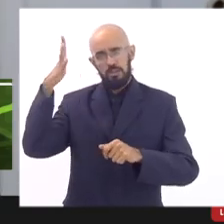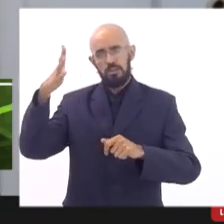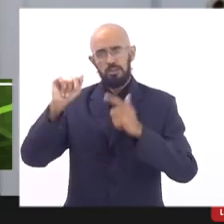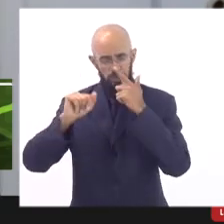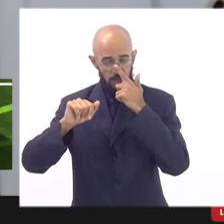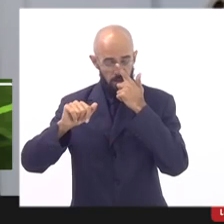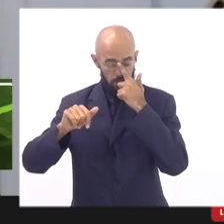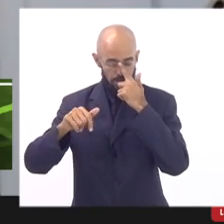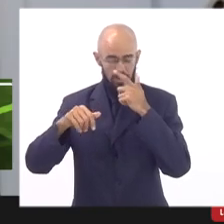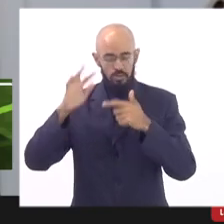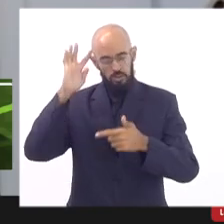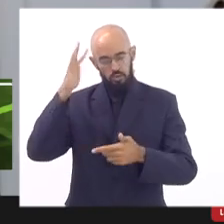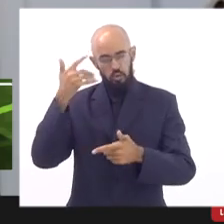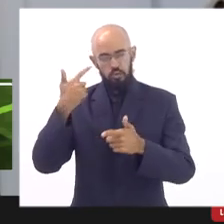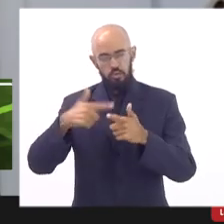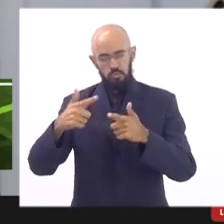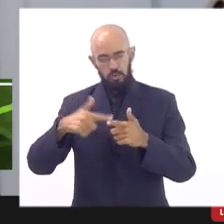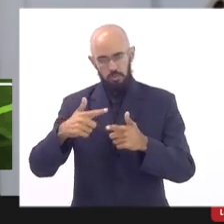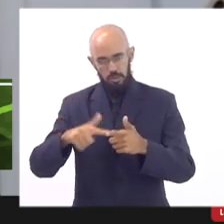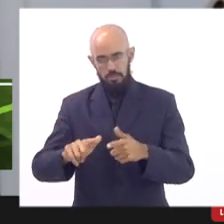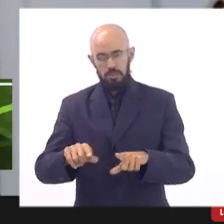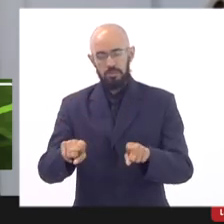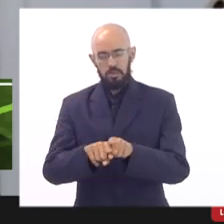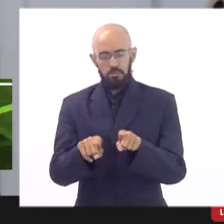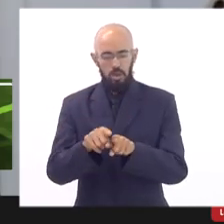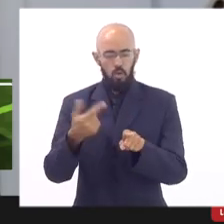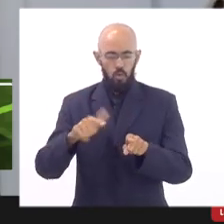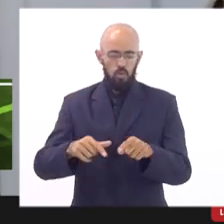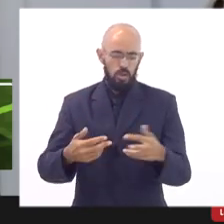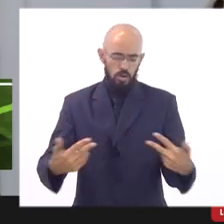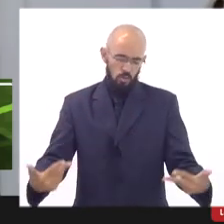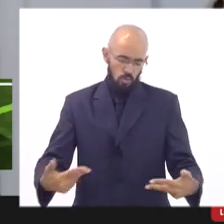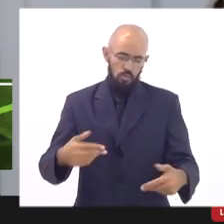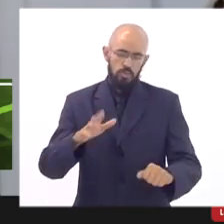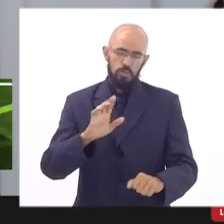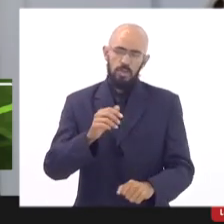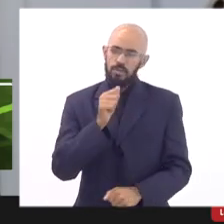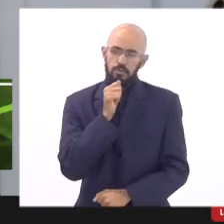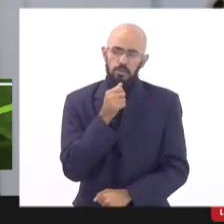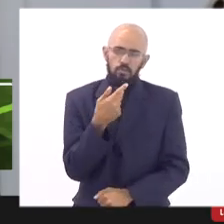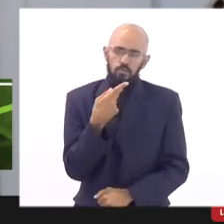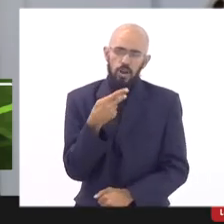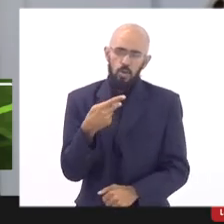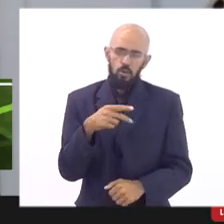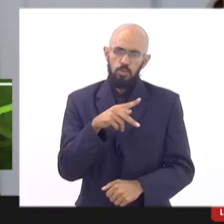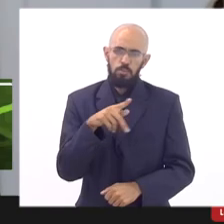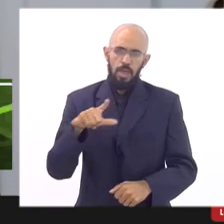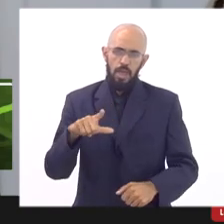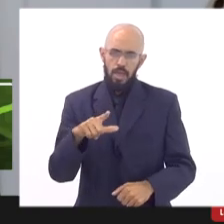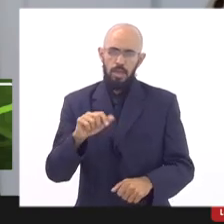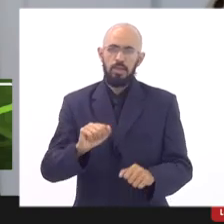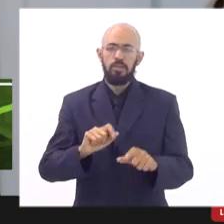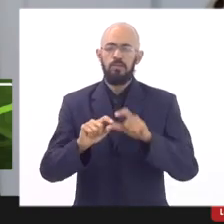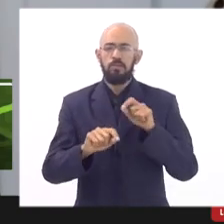percebido um outro ponto citado a gente ainda não vai falar do projeto de lei mas eu acho